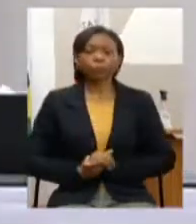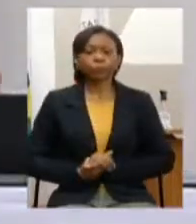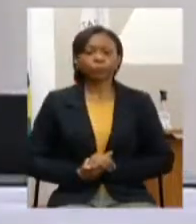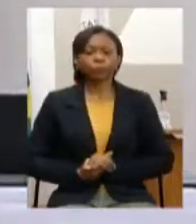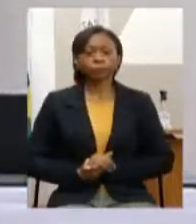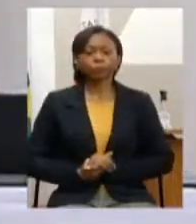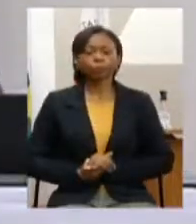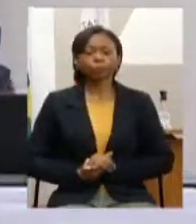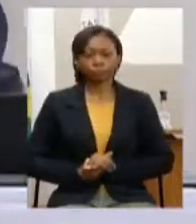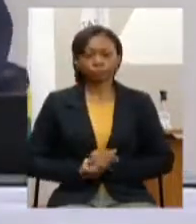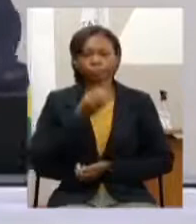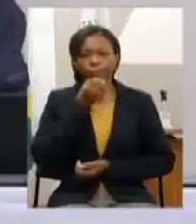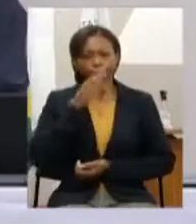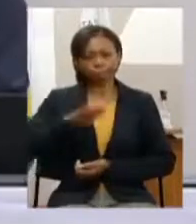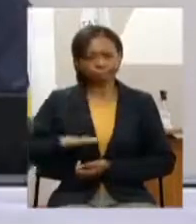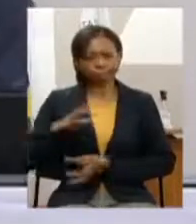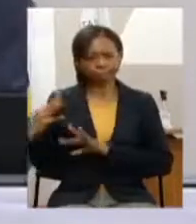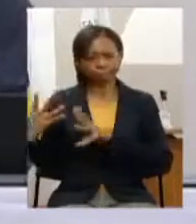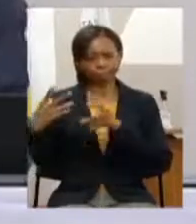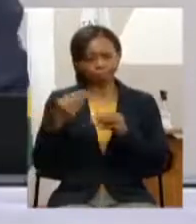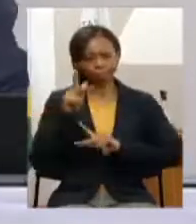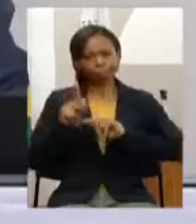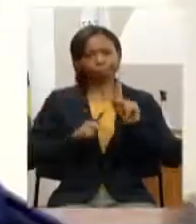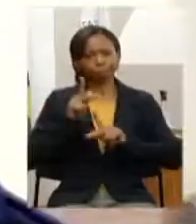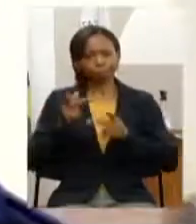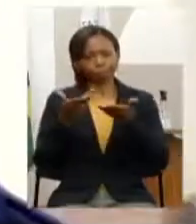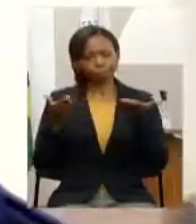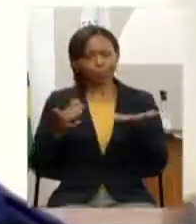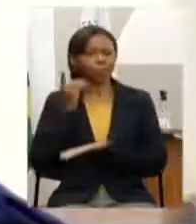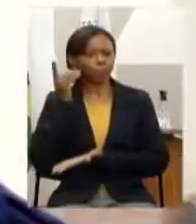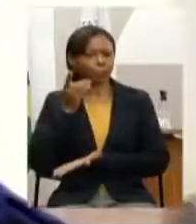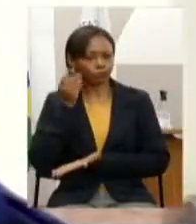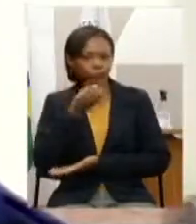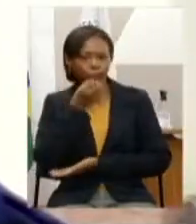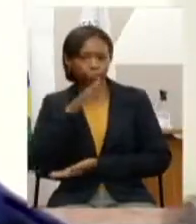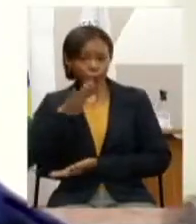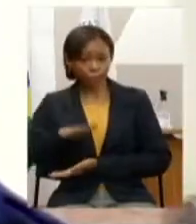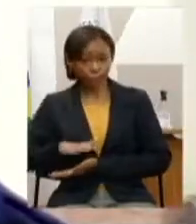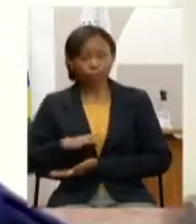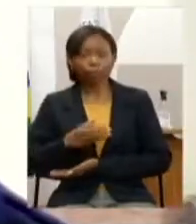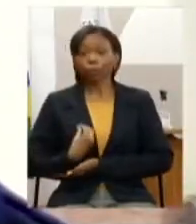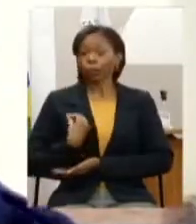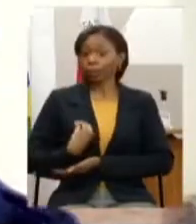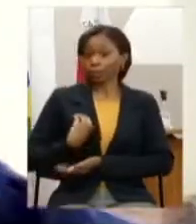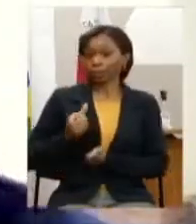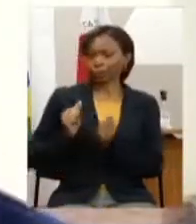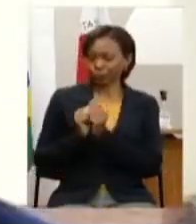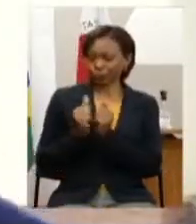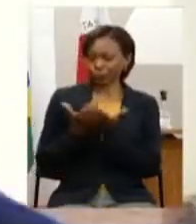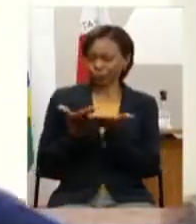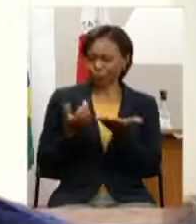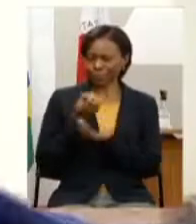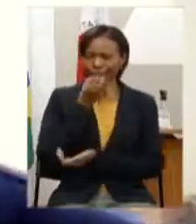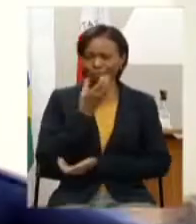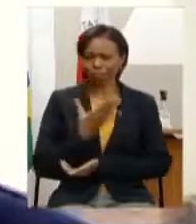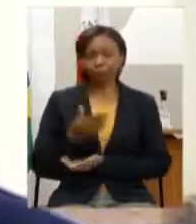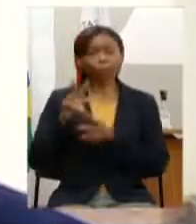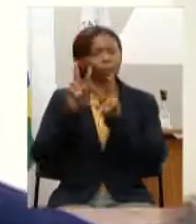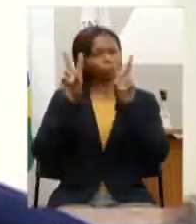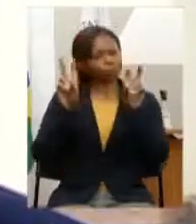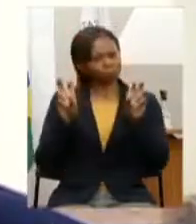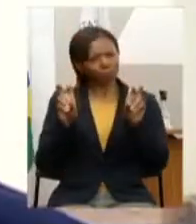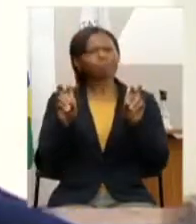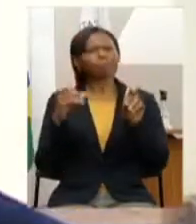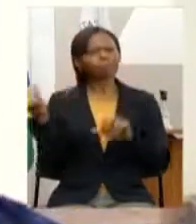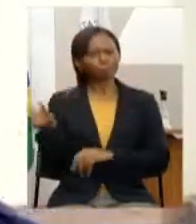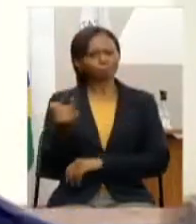boa tarde a todos boa tarde deputado é bom estar nesse espaço aqui e um tema tão